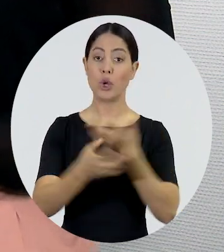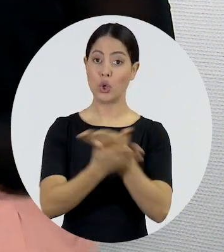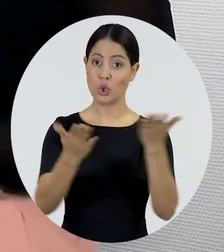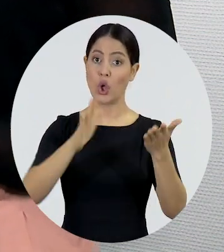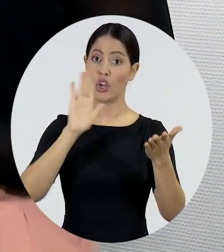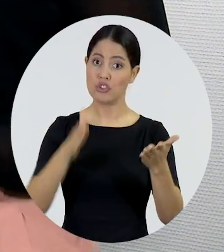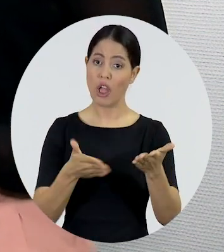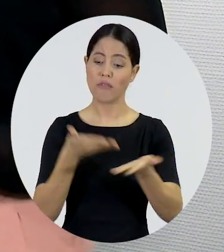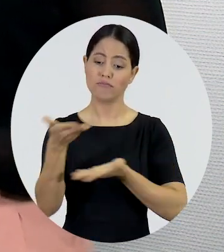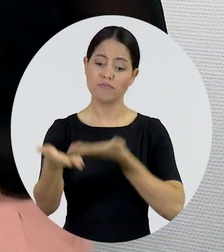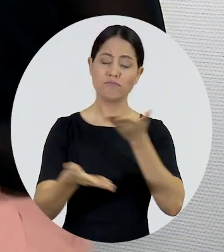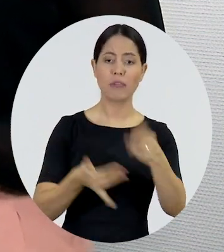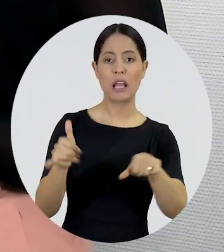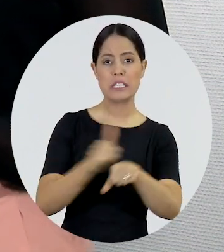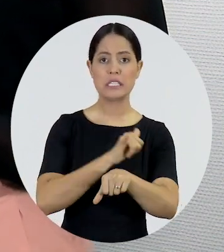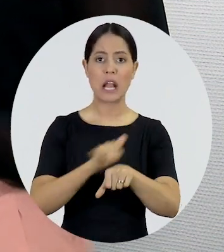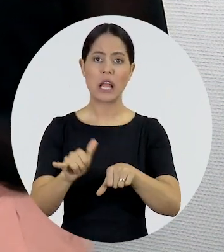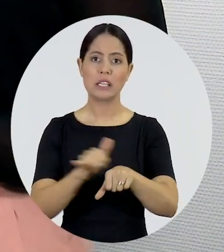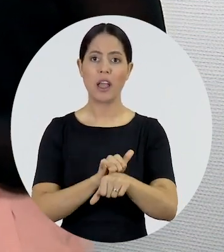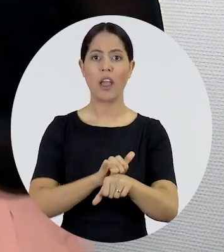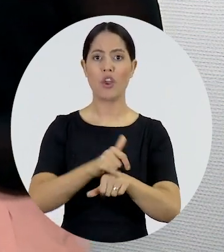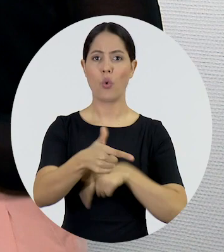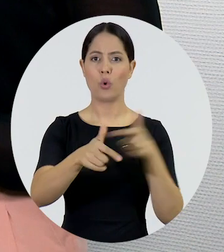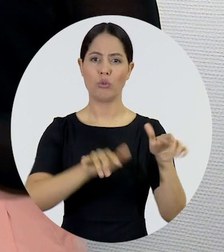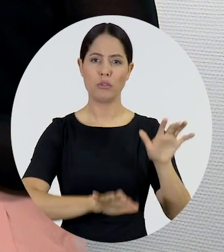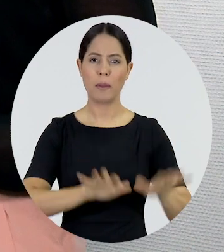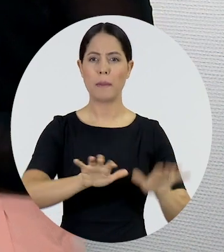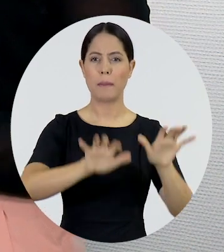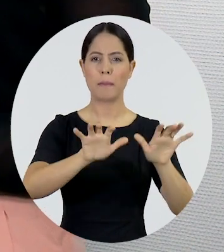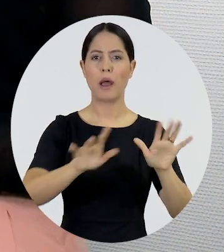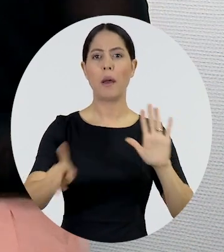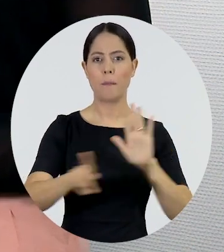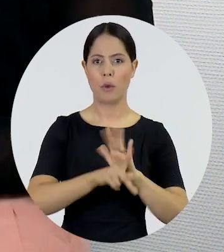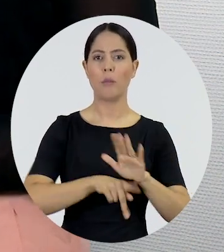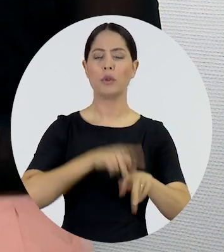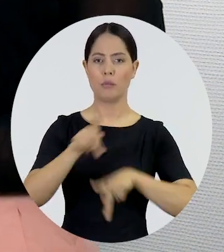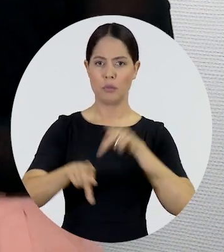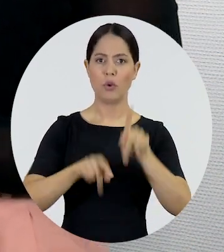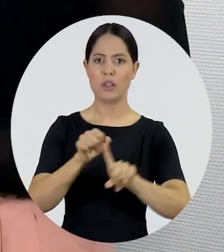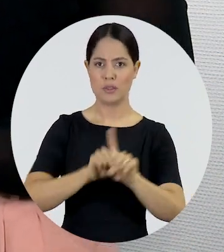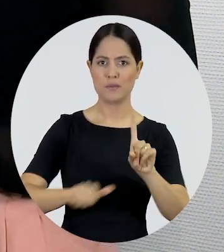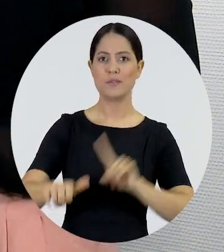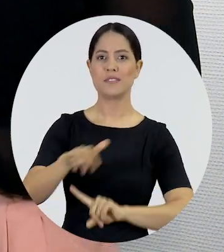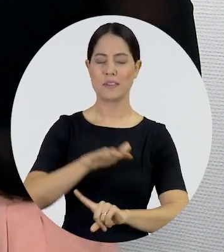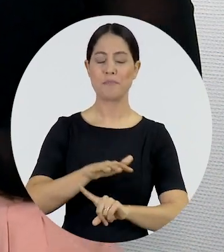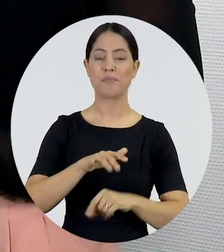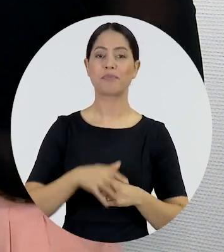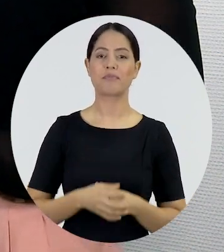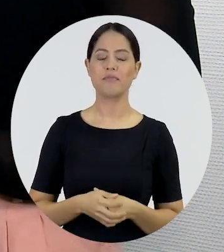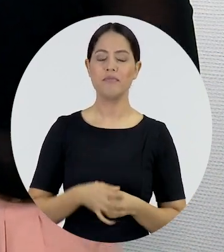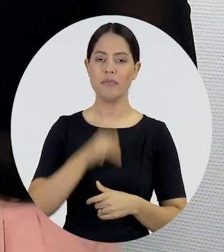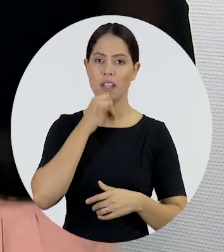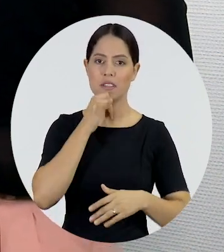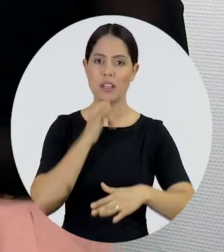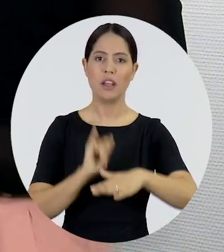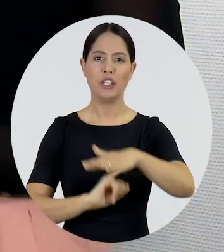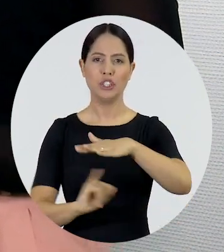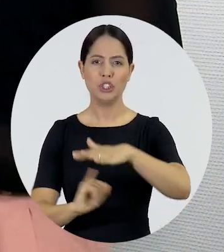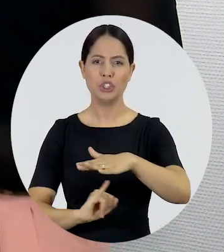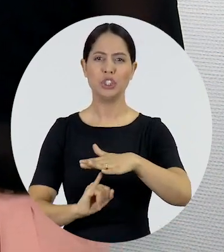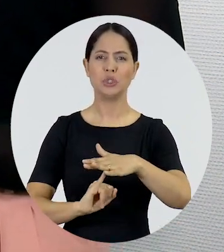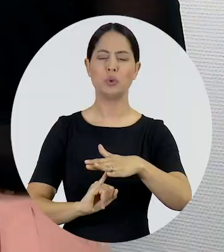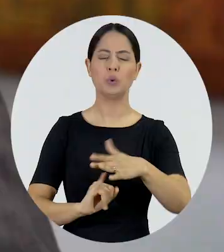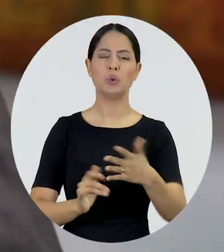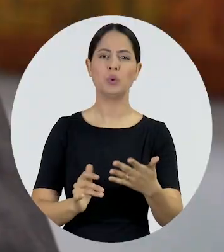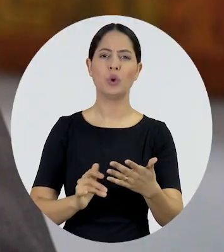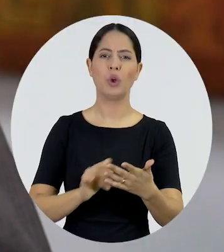temos nos articulado com outras entidades da sociedade civil, seja o Instituto Vladimir